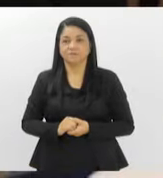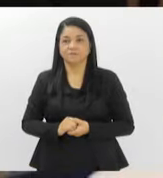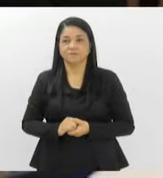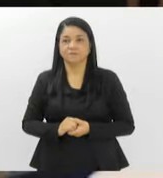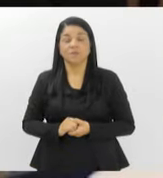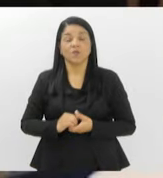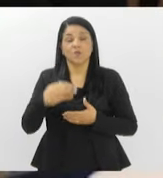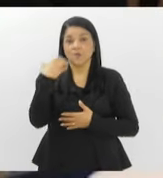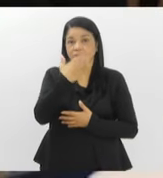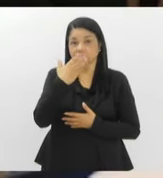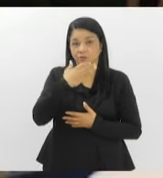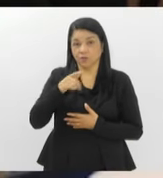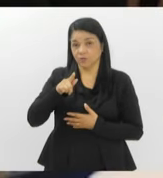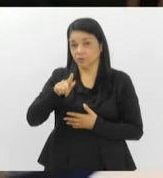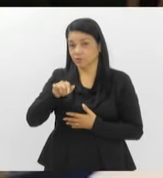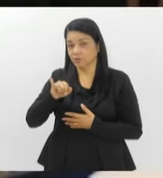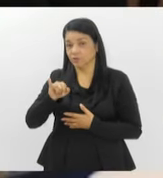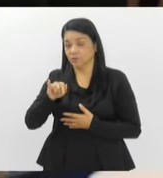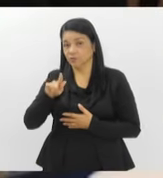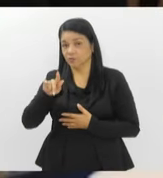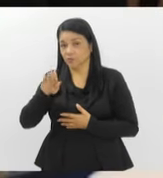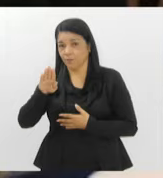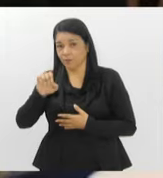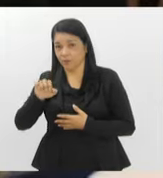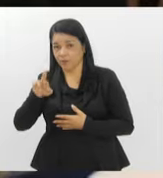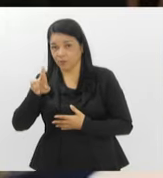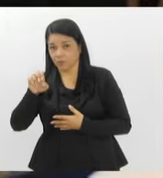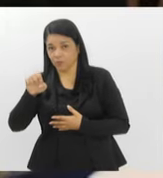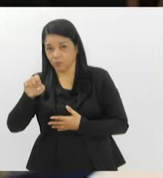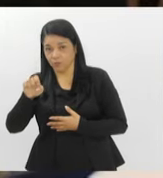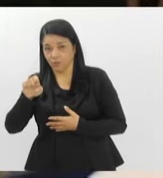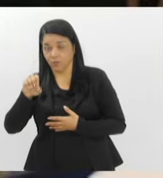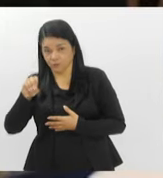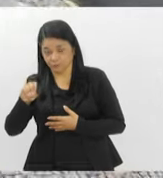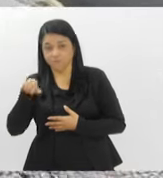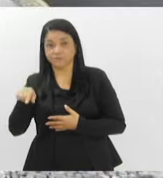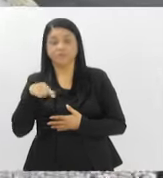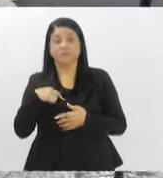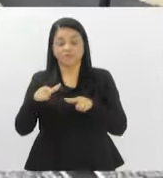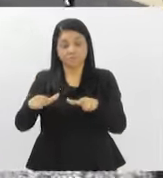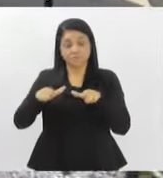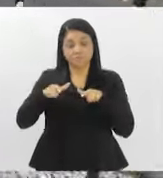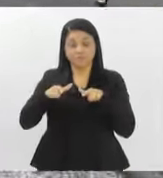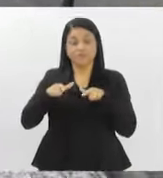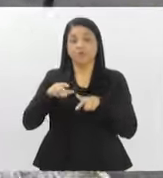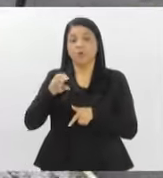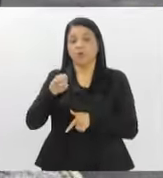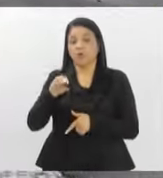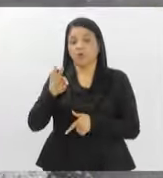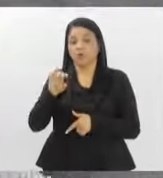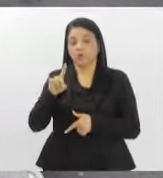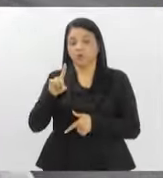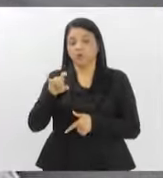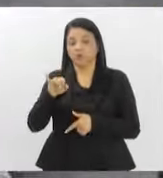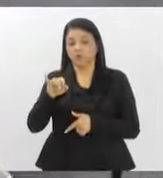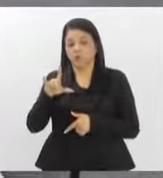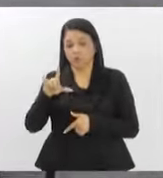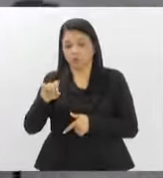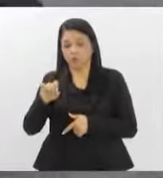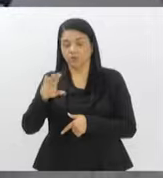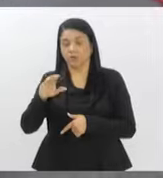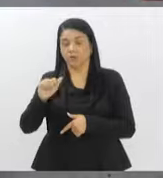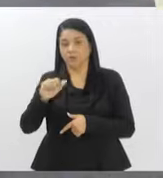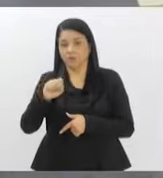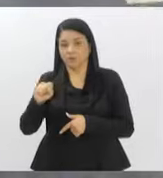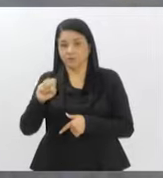O cantor e compositor Gilberto Gil receberá hoje o título de doutor honoris causa da Universidade do Estado do Rio de Janeiro. A